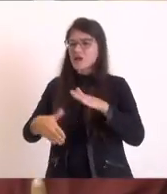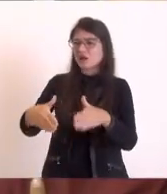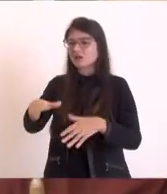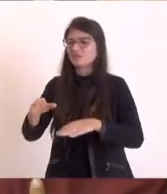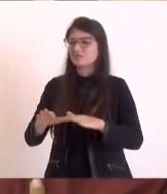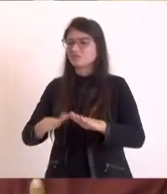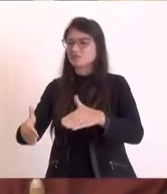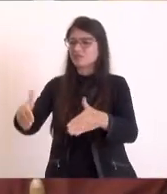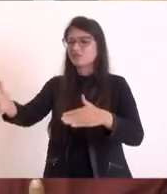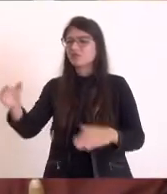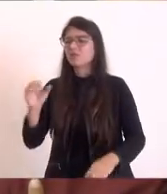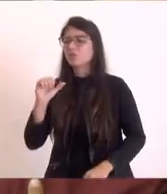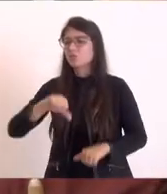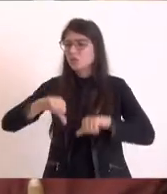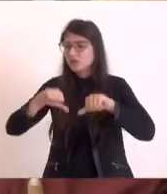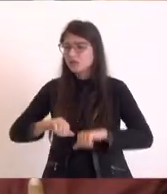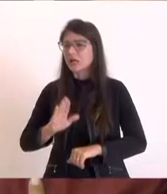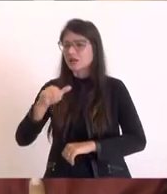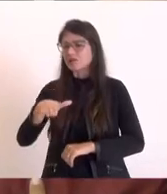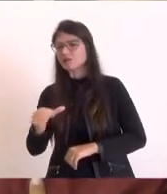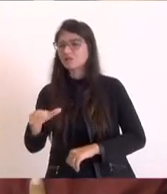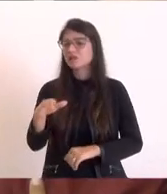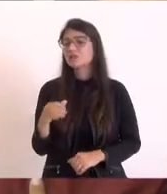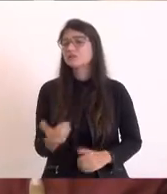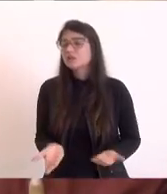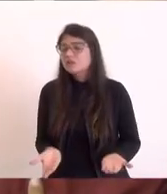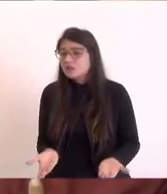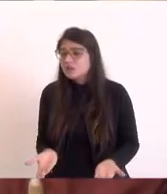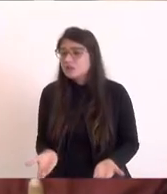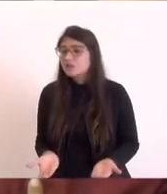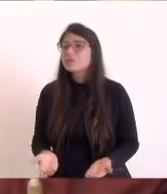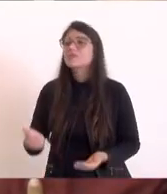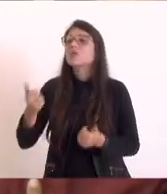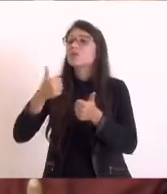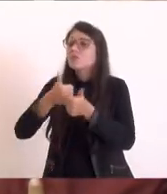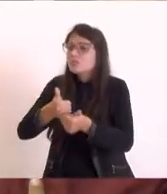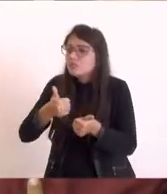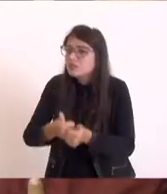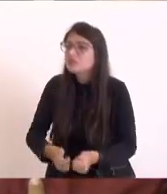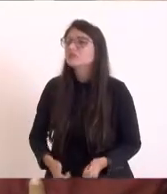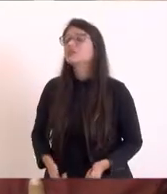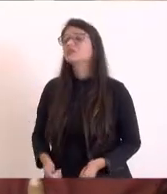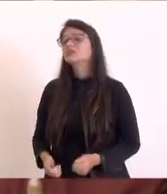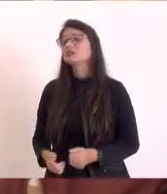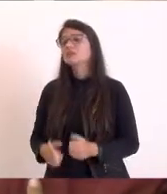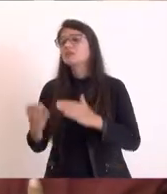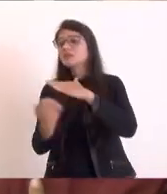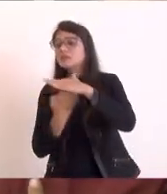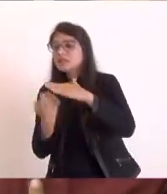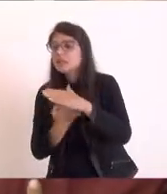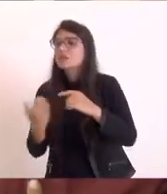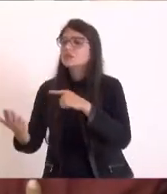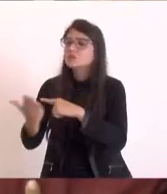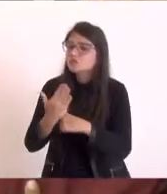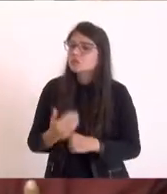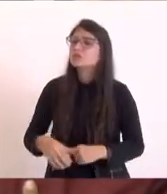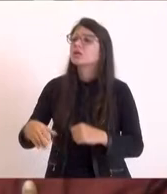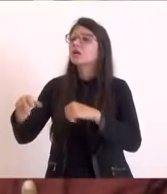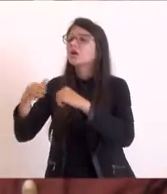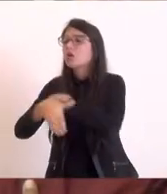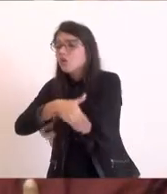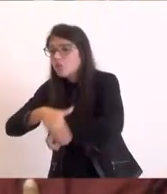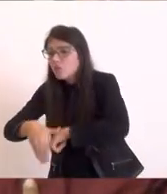oferecimento de pessoas companheiros empresários que queriam a gente ajuda a gente começa a tapar o buraco e depois acerta